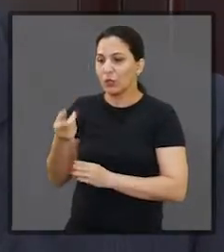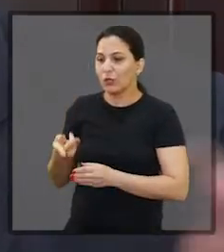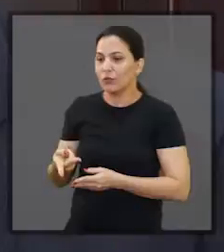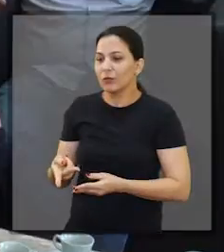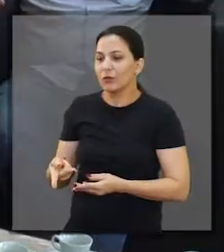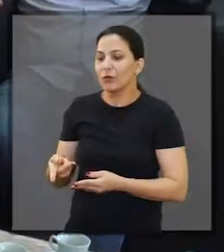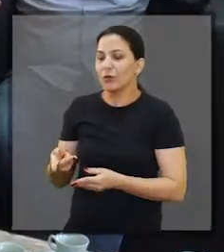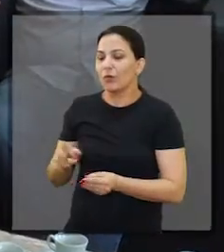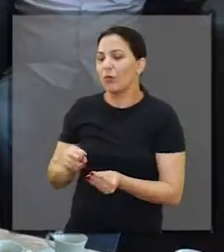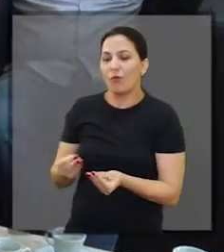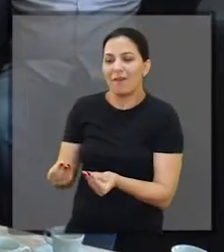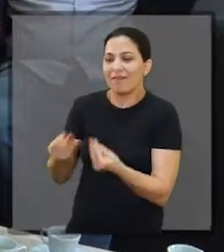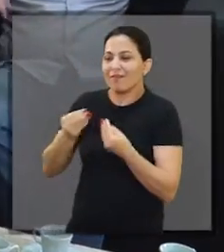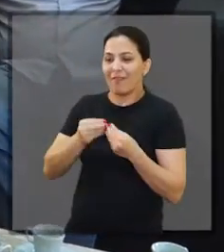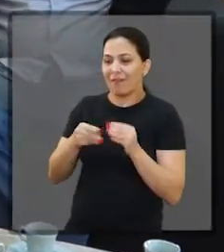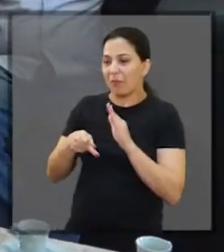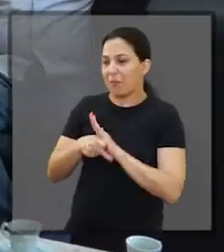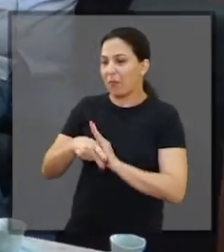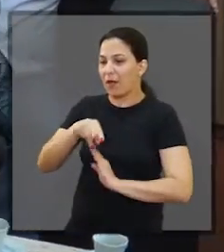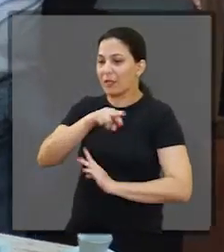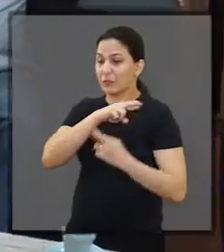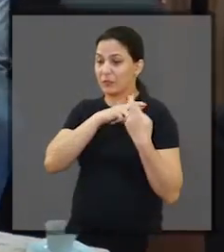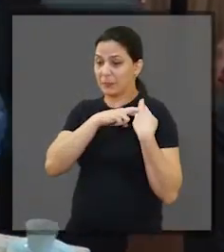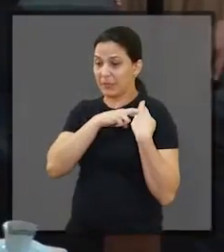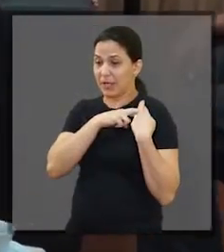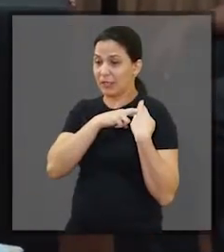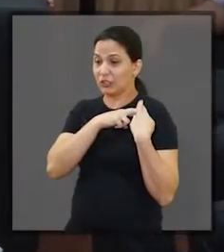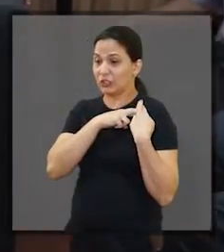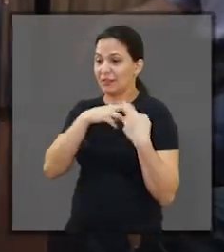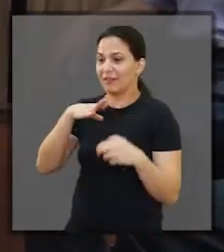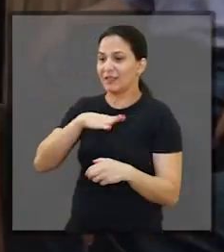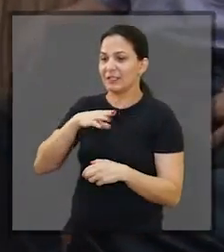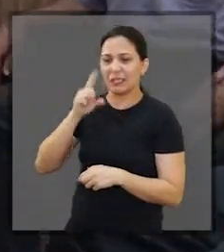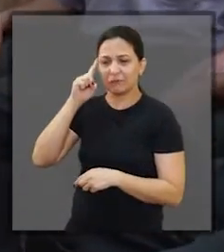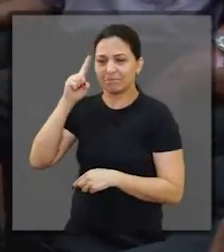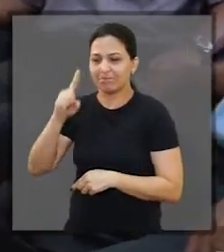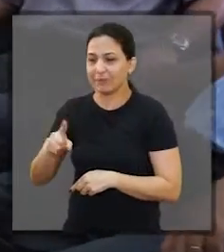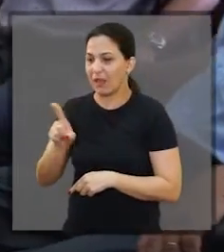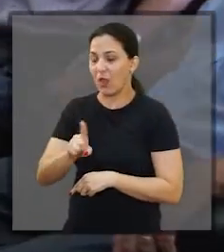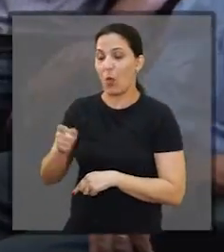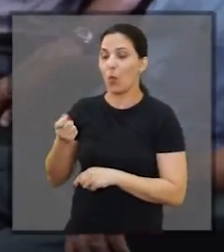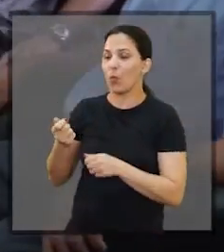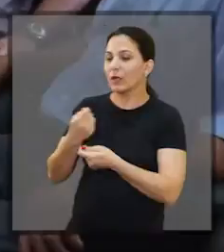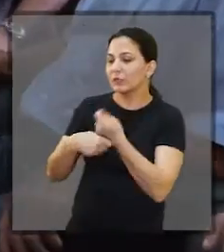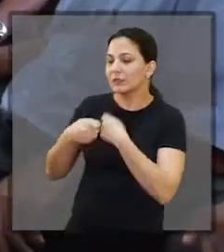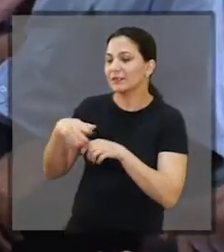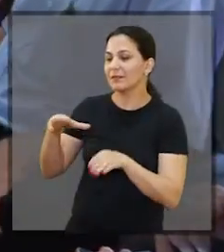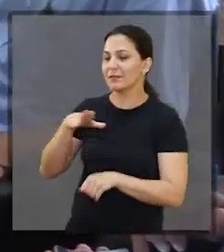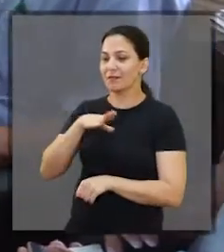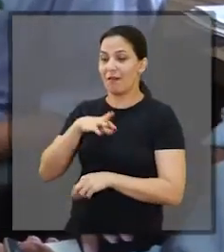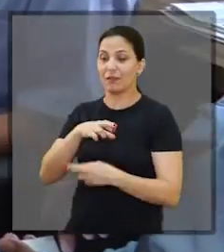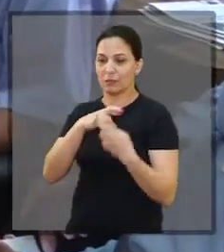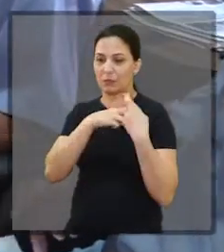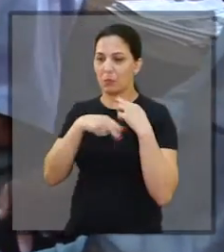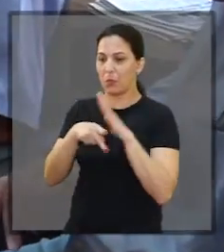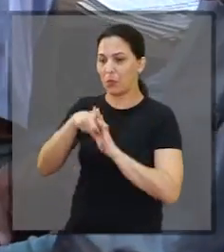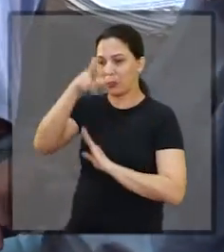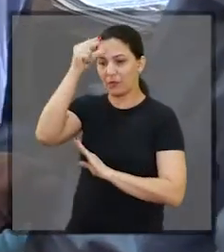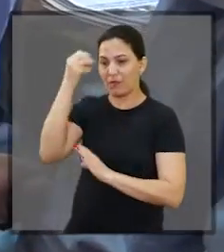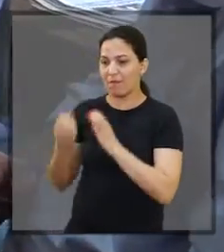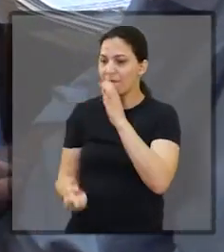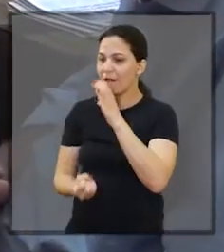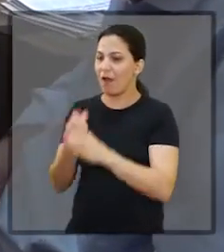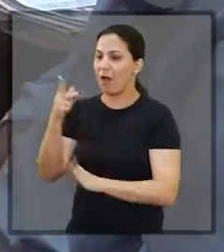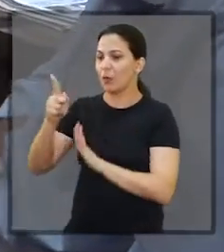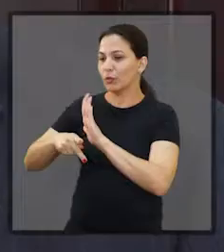transfere a propriedade da cidade para o prefeito. Transfere a responsabilidade dele de administrar uma cidade. E eu acho que quem